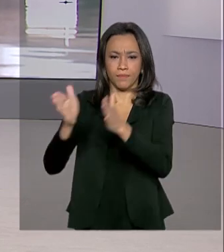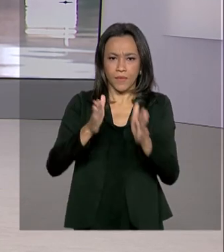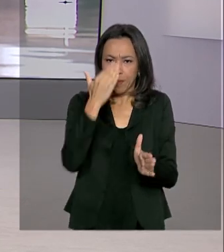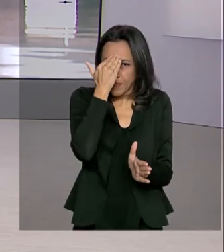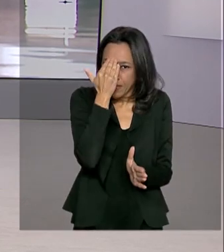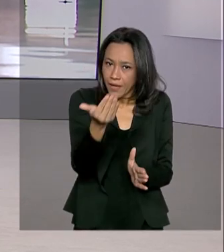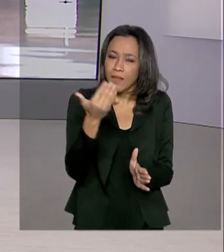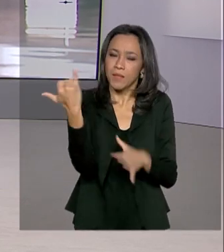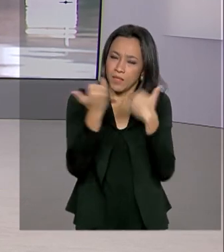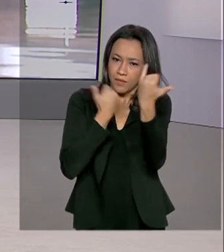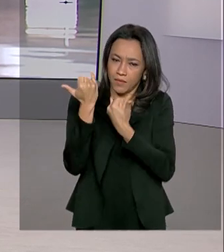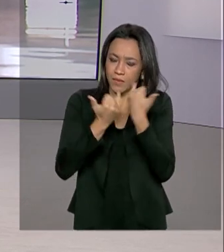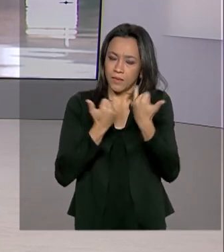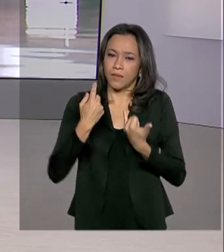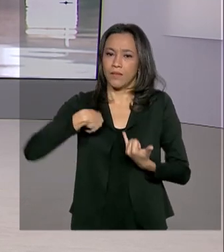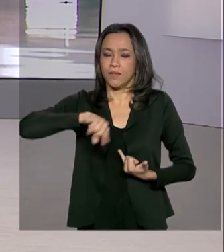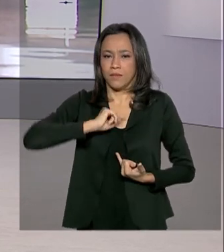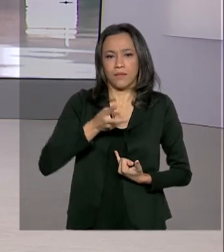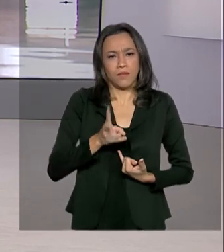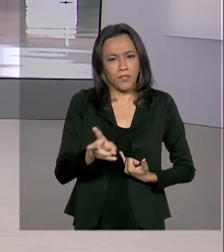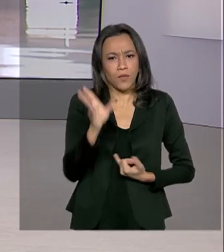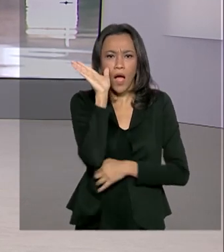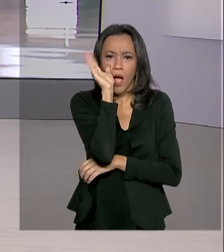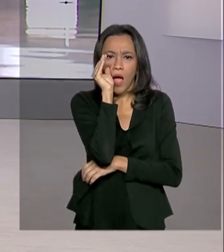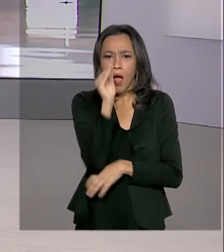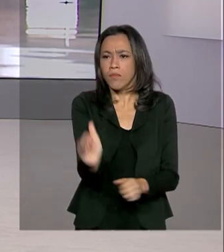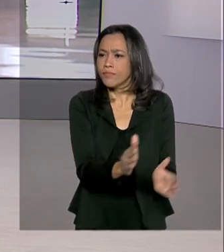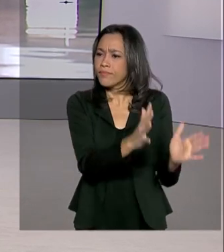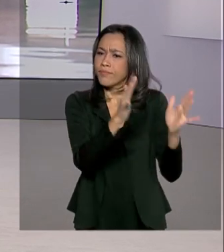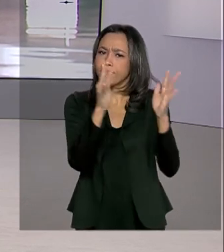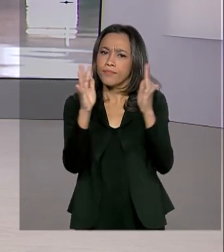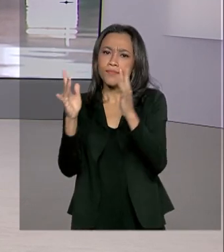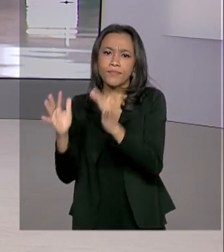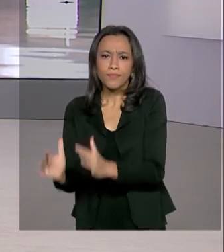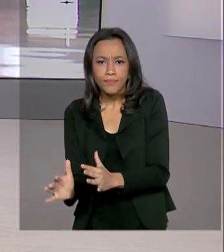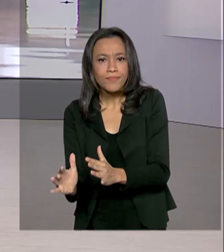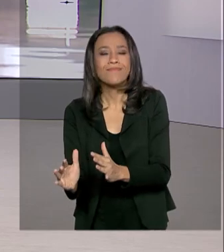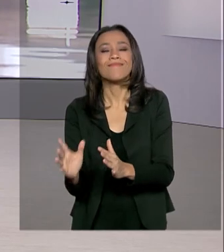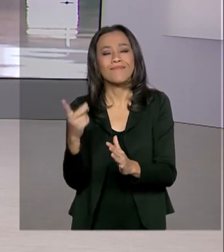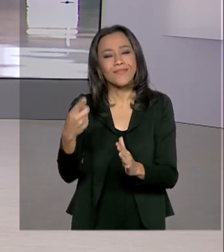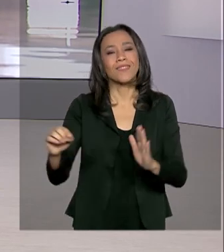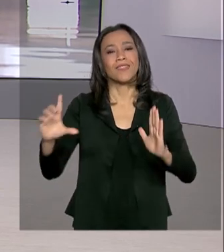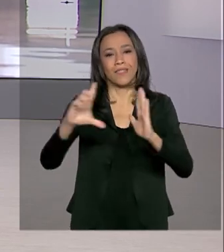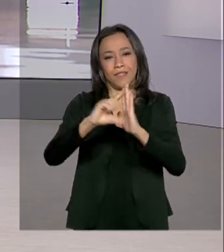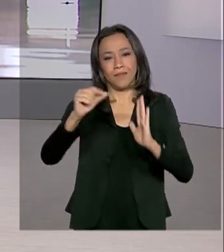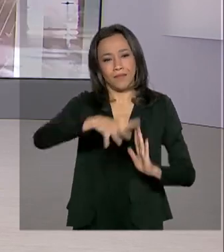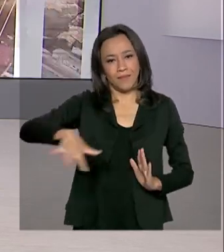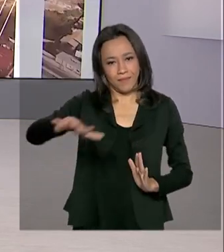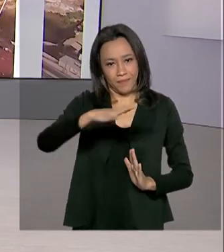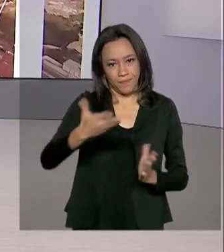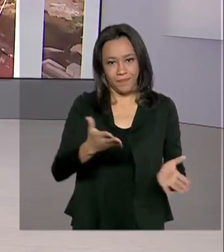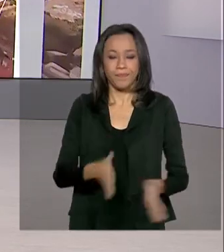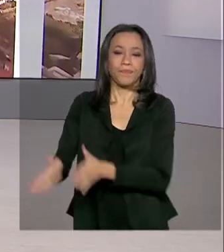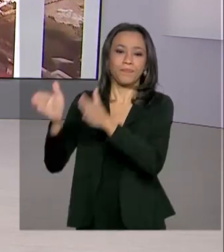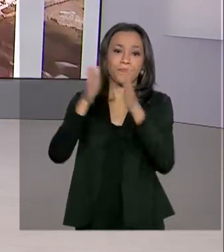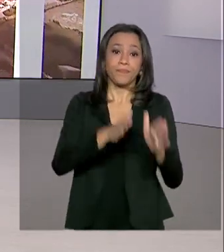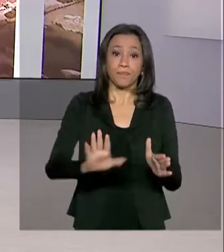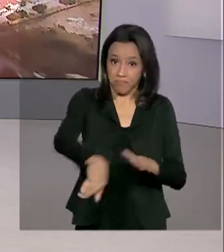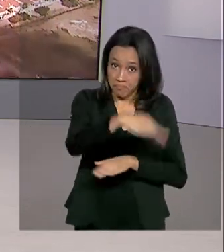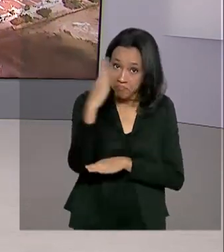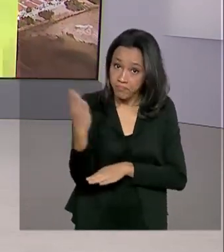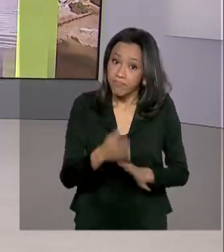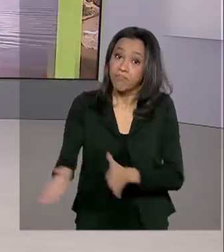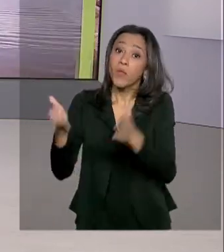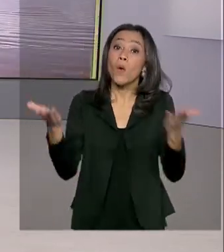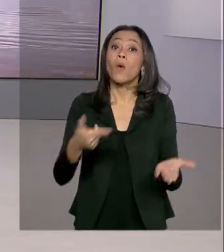informações ao vivo, Márcia. E a gente continua acompanhando toda a movimentação aí do Palácio durante o dia. Bom, o Congresso Nacional